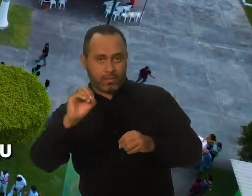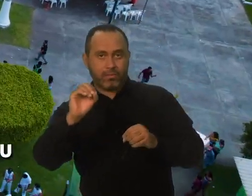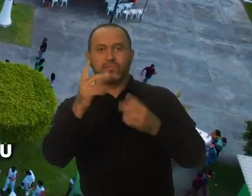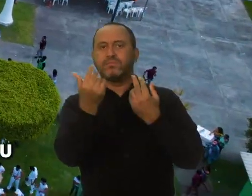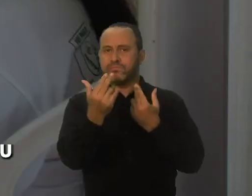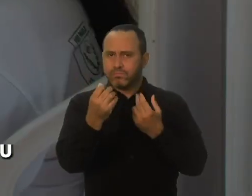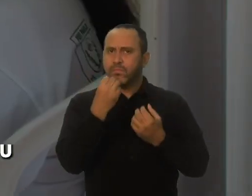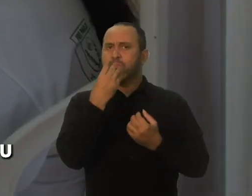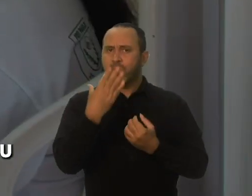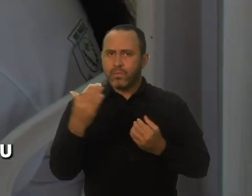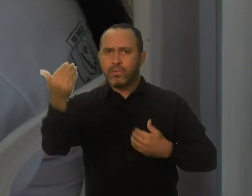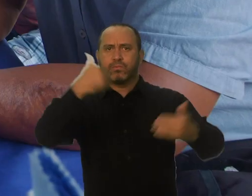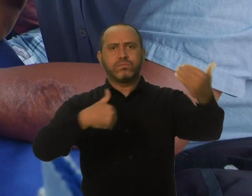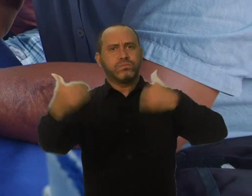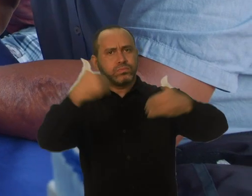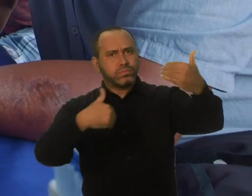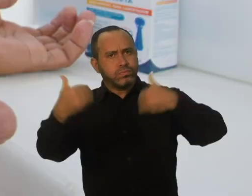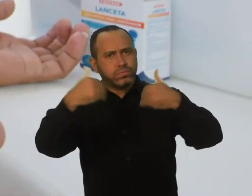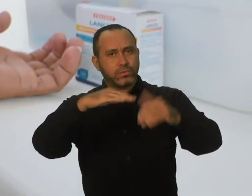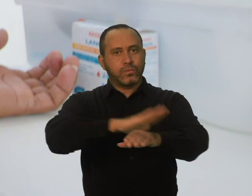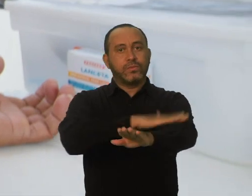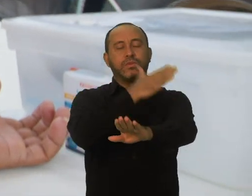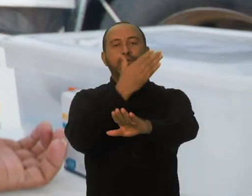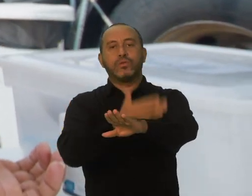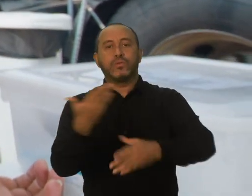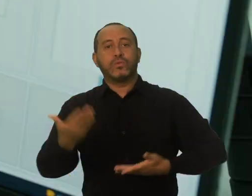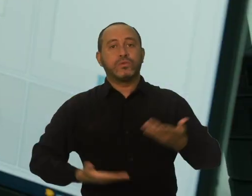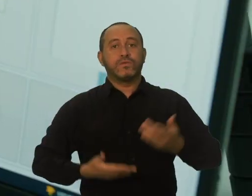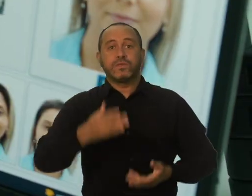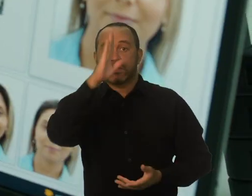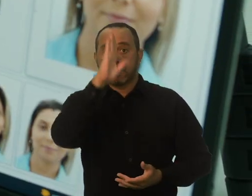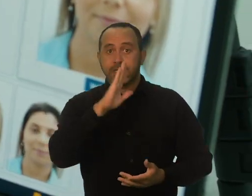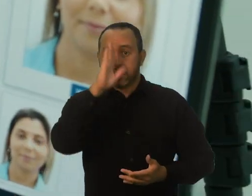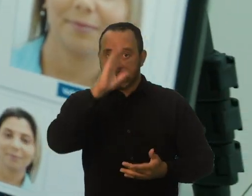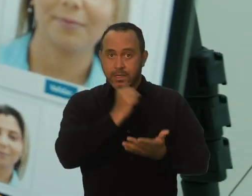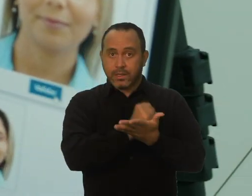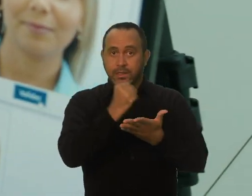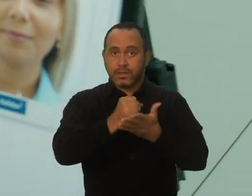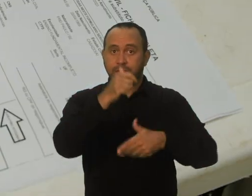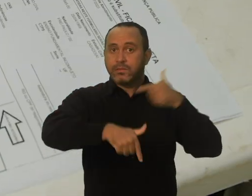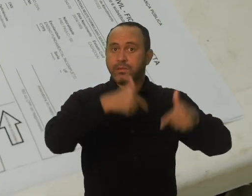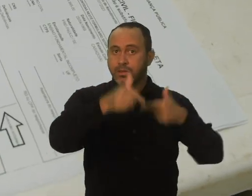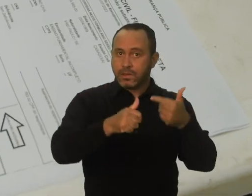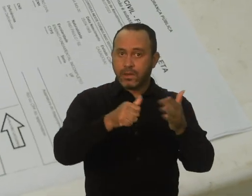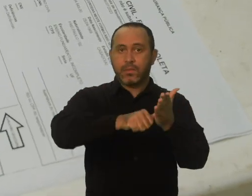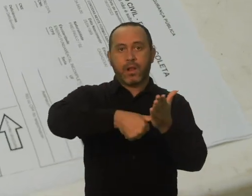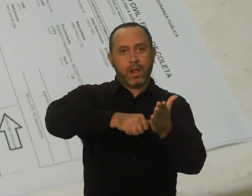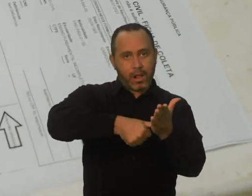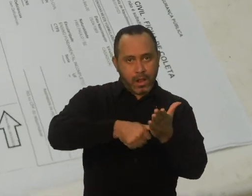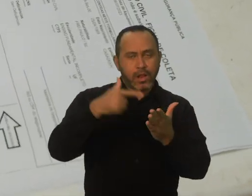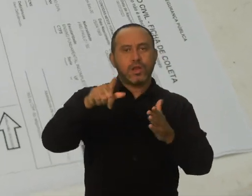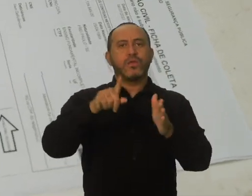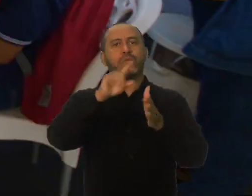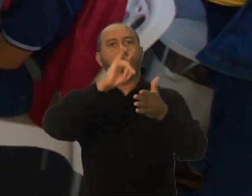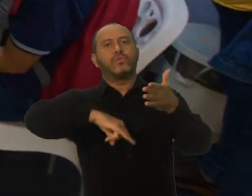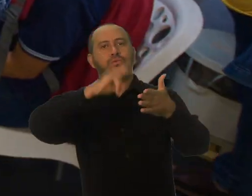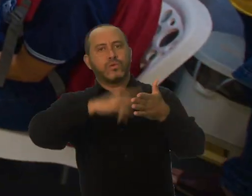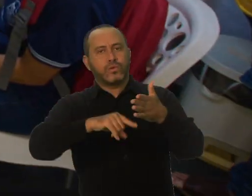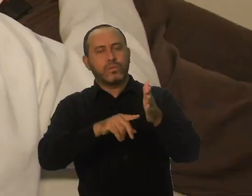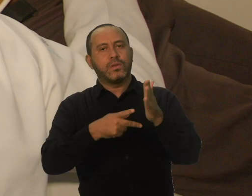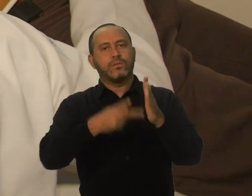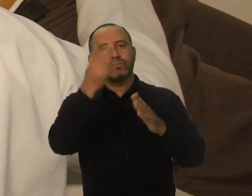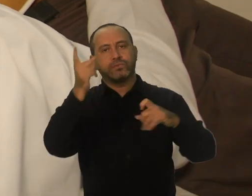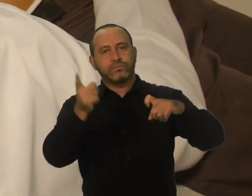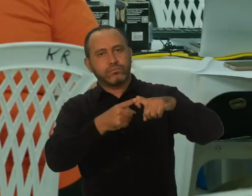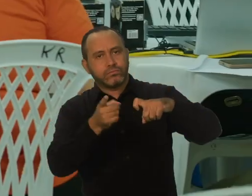população local compareceu e aproveitou um dia inteiro com serviços gratuitos, emissão de carteira de trabalho, RG e outros documentos, testes